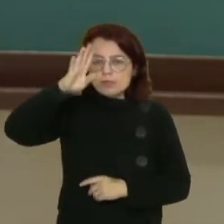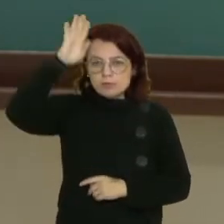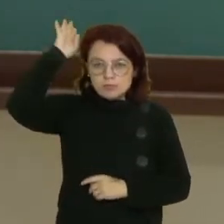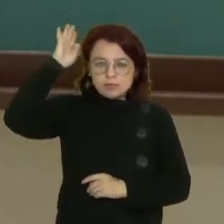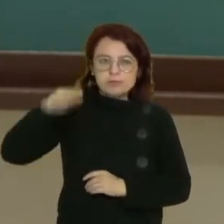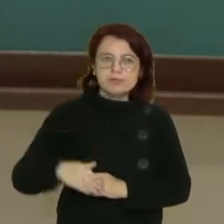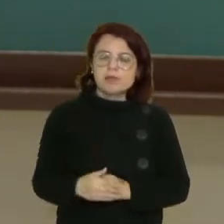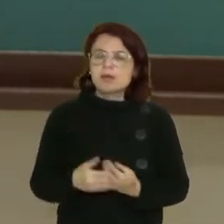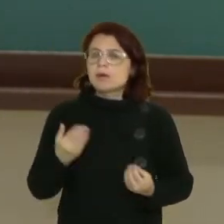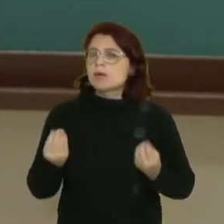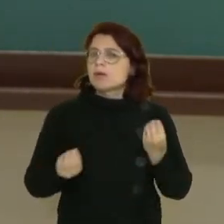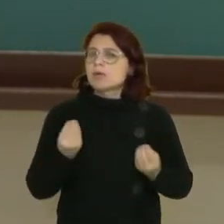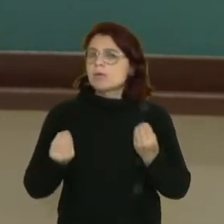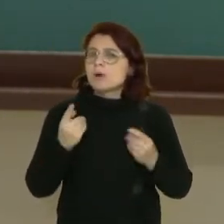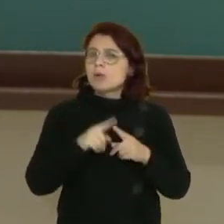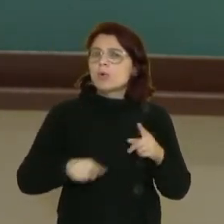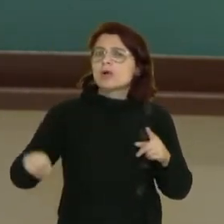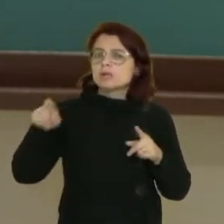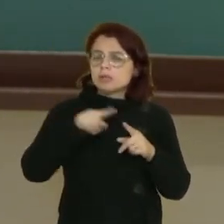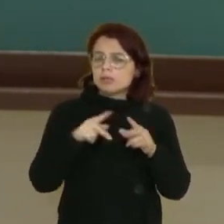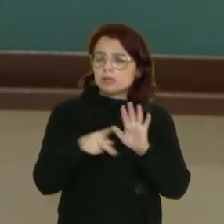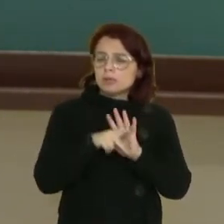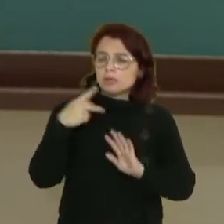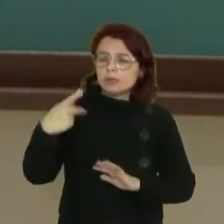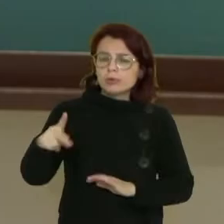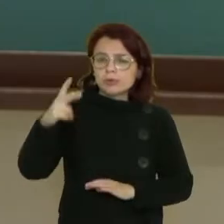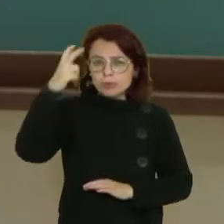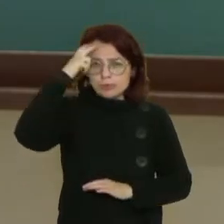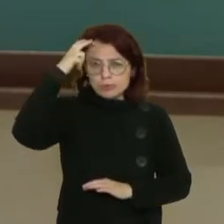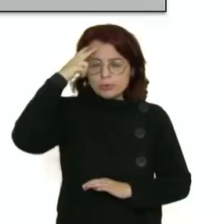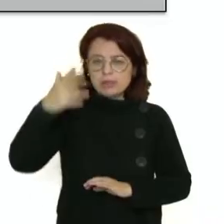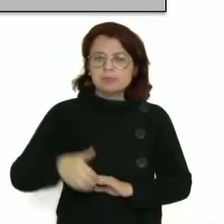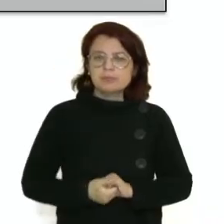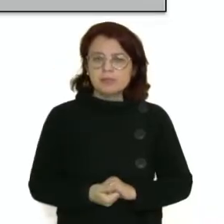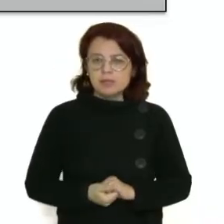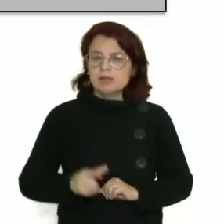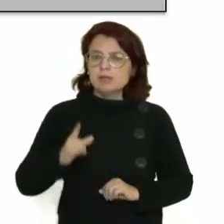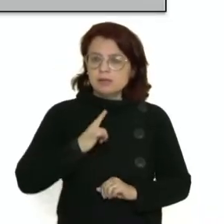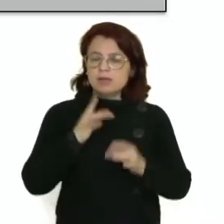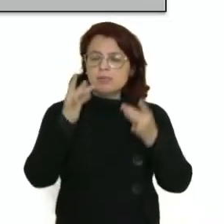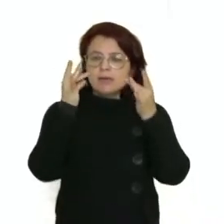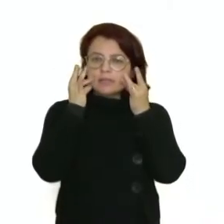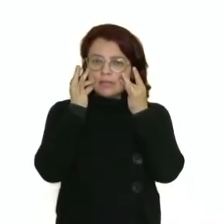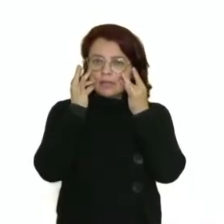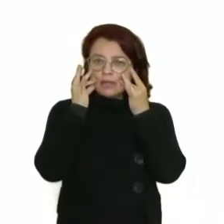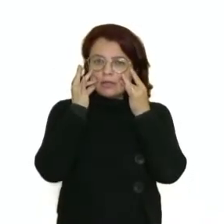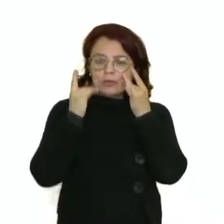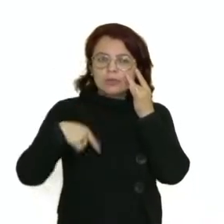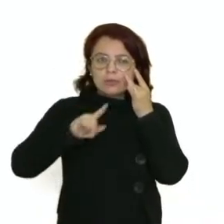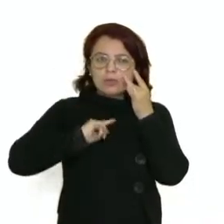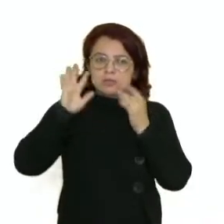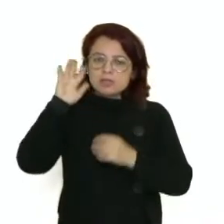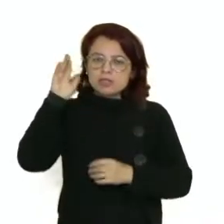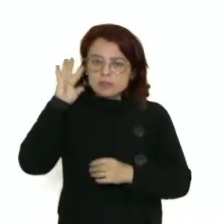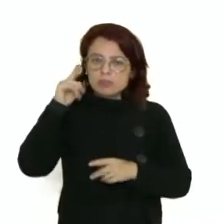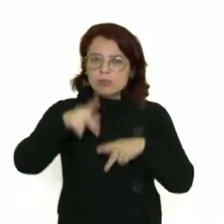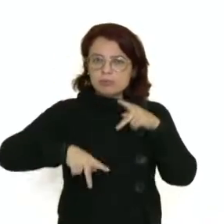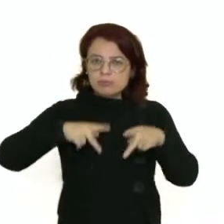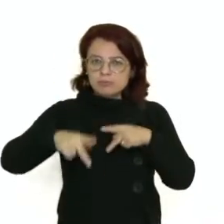a origem desses deuses e deusas da cultura greco-romana que estão tão presentes no nosso imaginário popular?